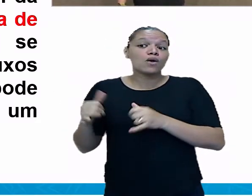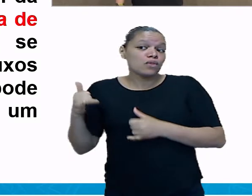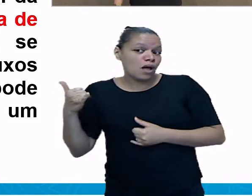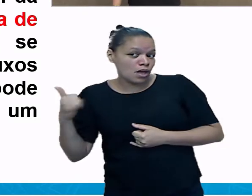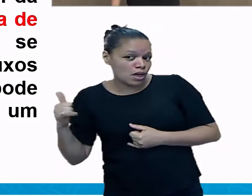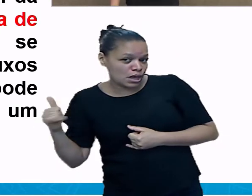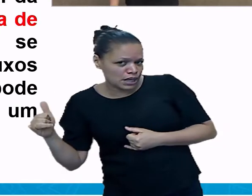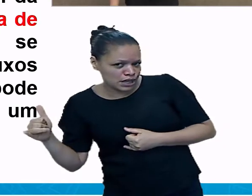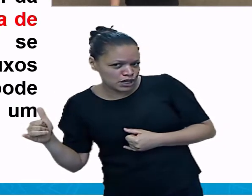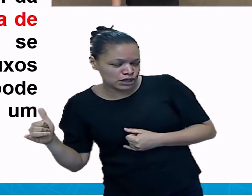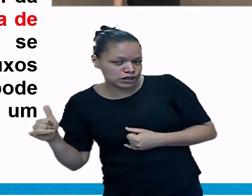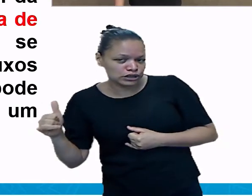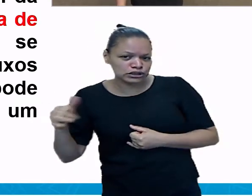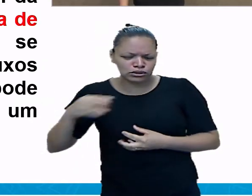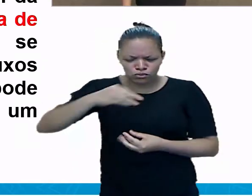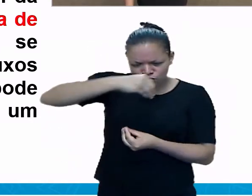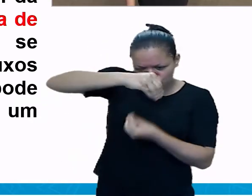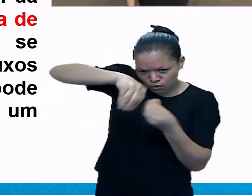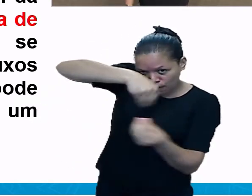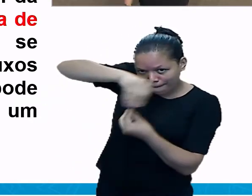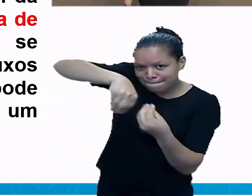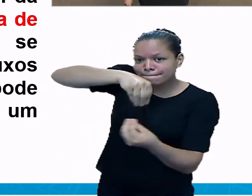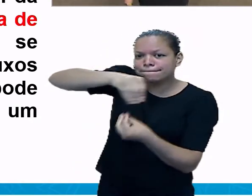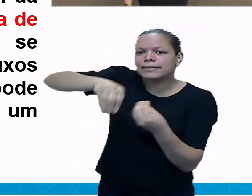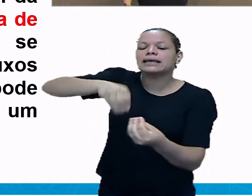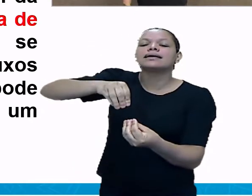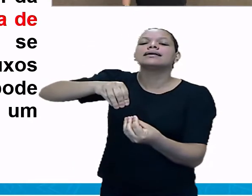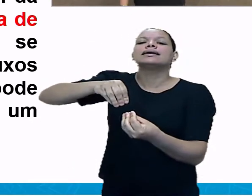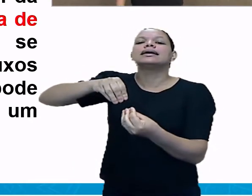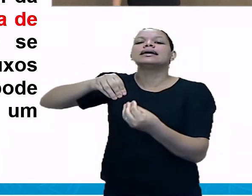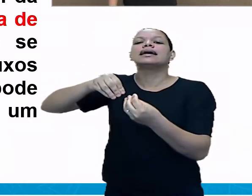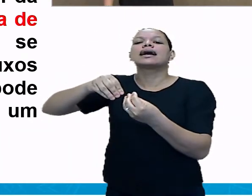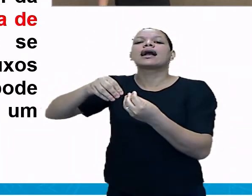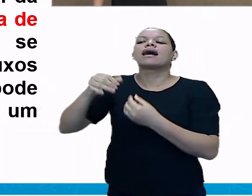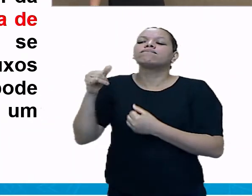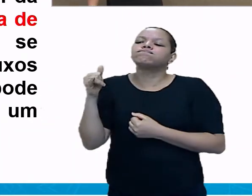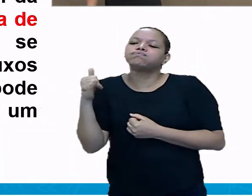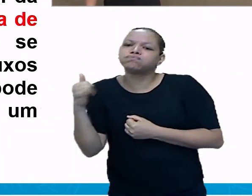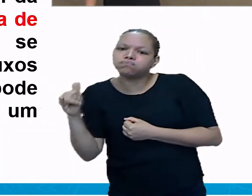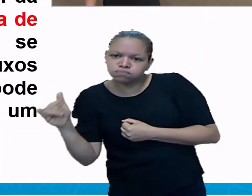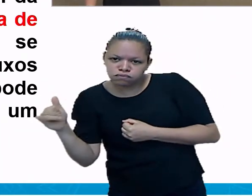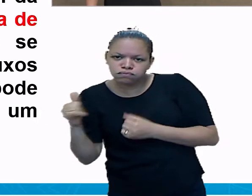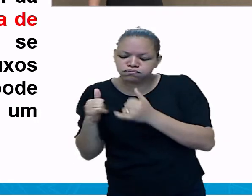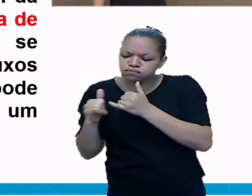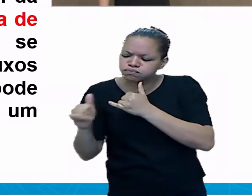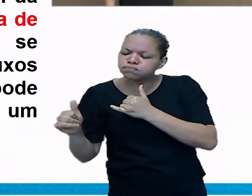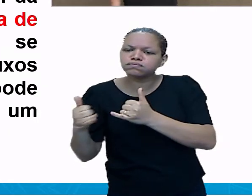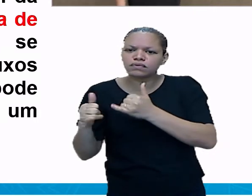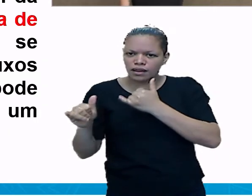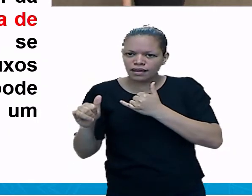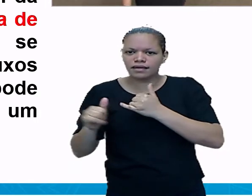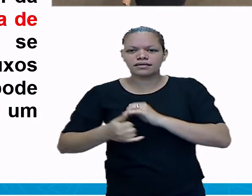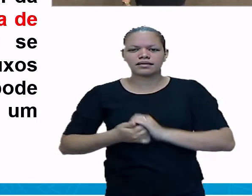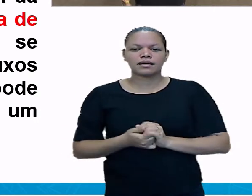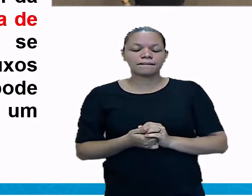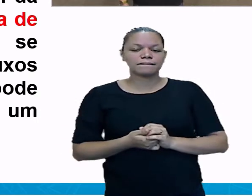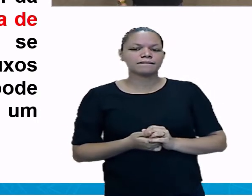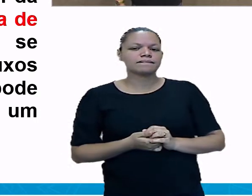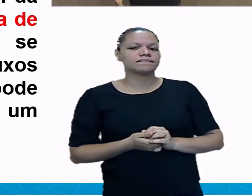baseada na produção de tensões elétricas entre dois pontos que permitem o estabelecimento de